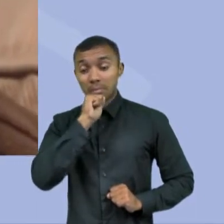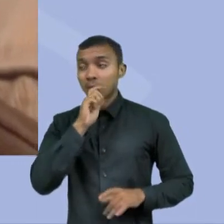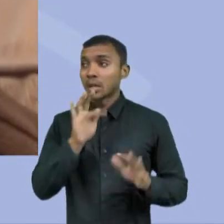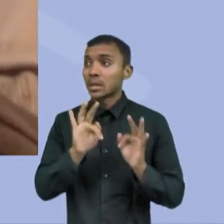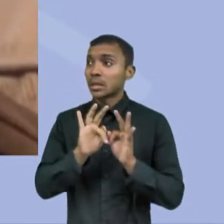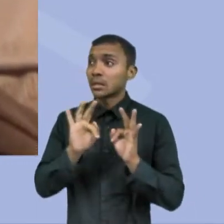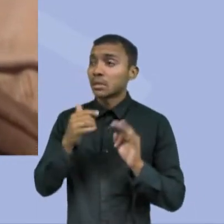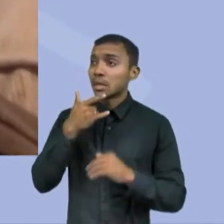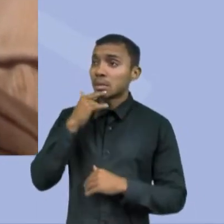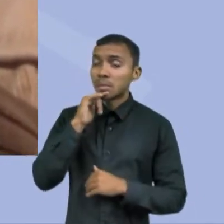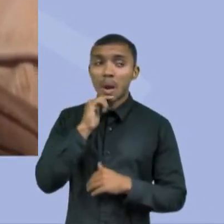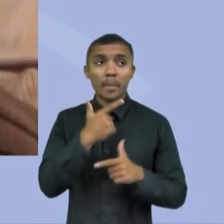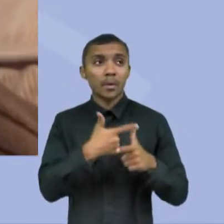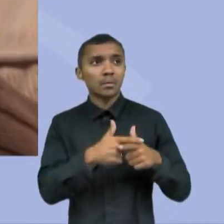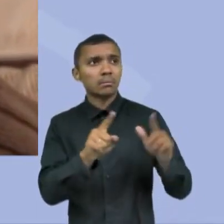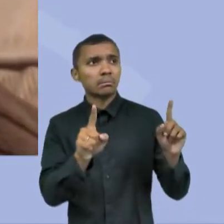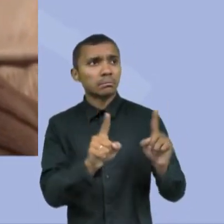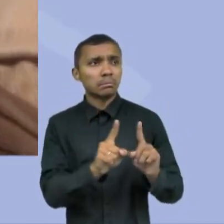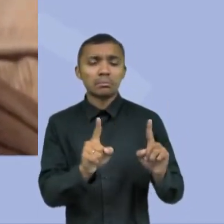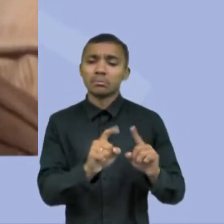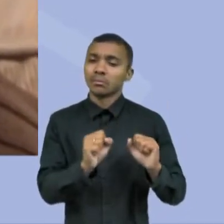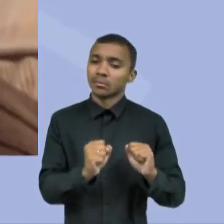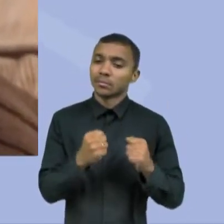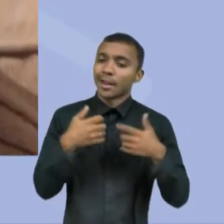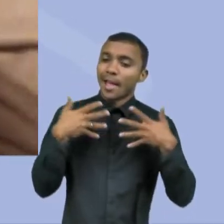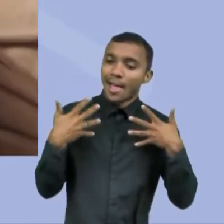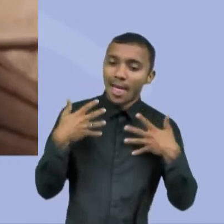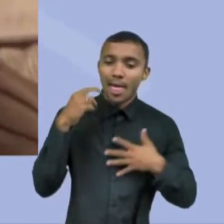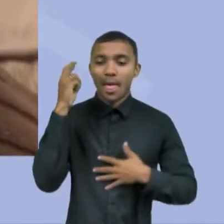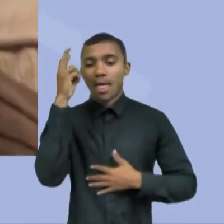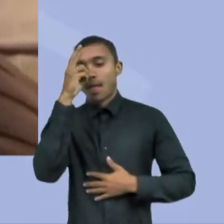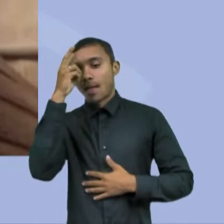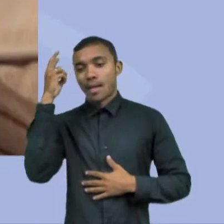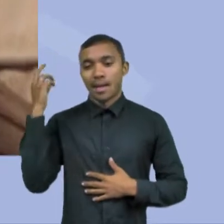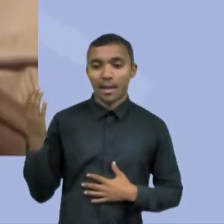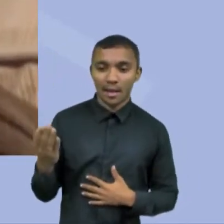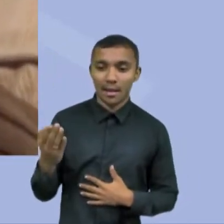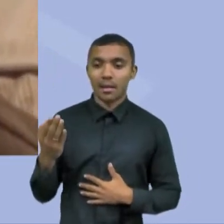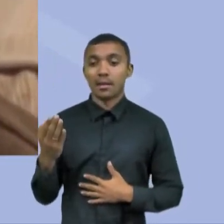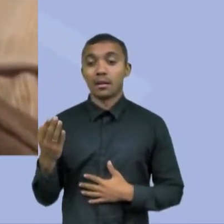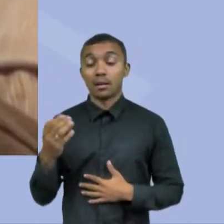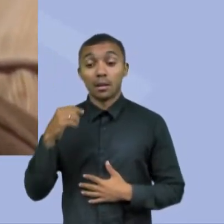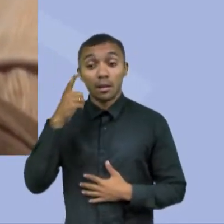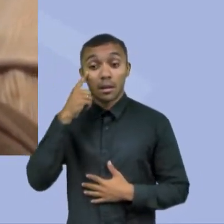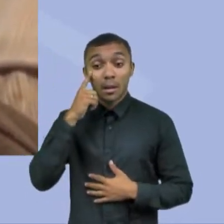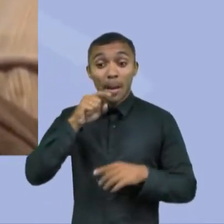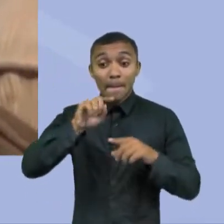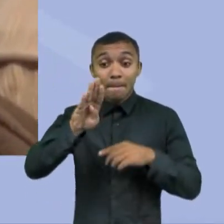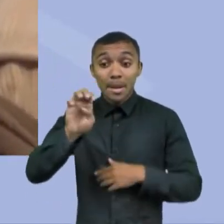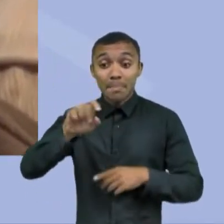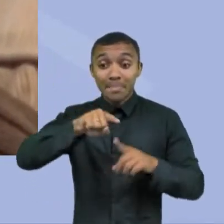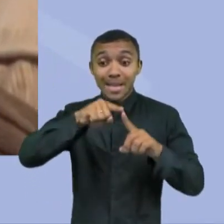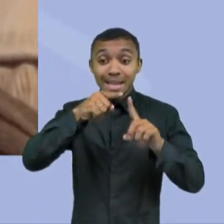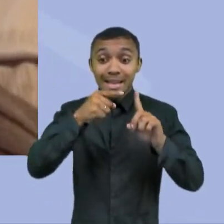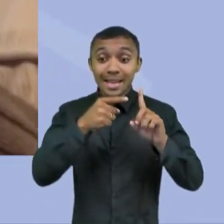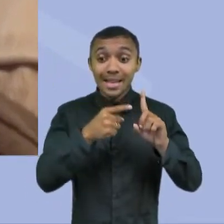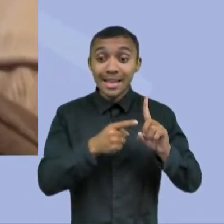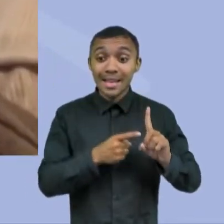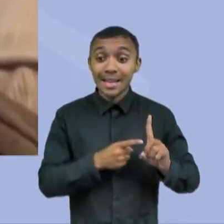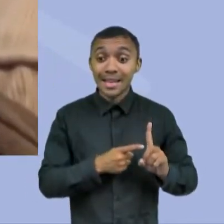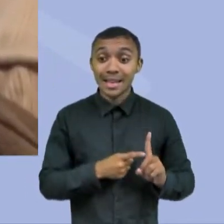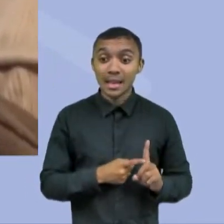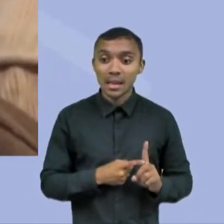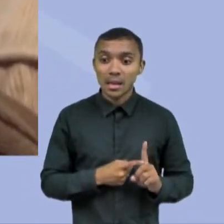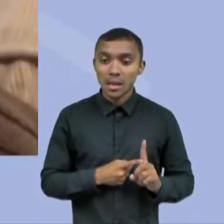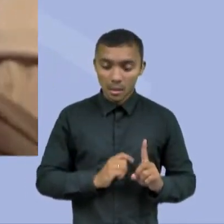tanto problema, ela pode ficar alegrinha, tontinha e tal, mas imagina um feto, né? que tem uns cinquenta avos do peso